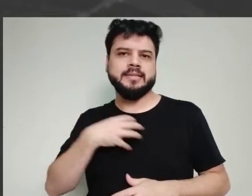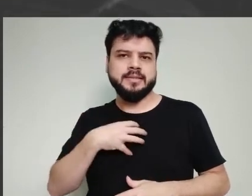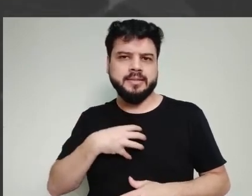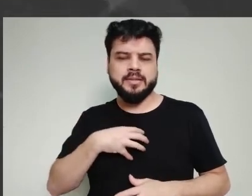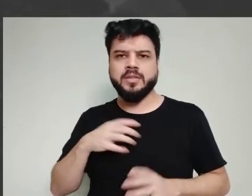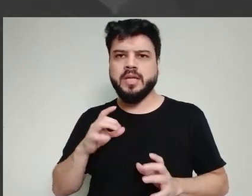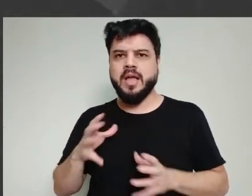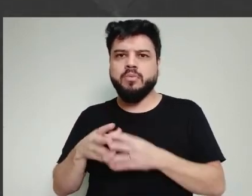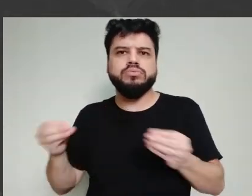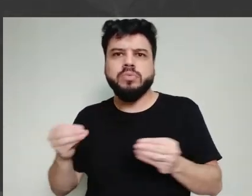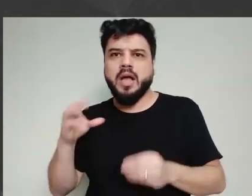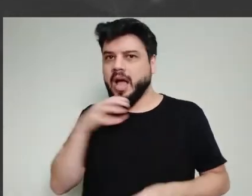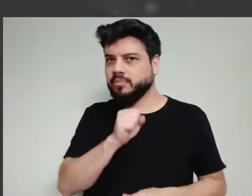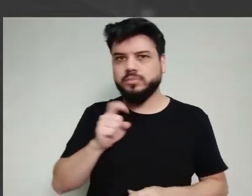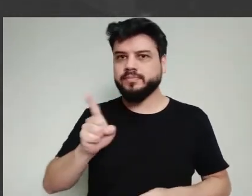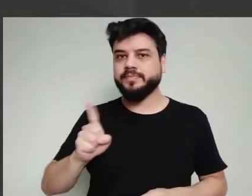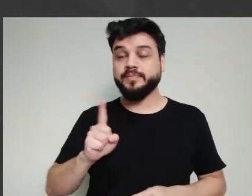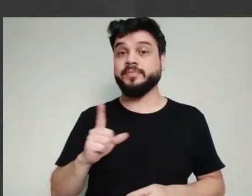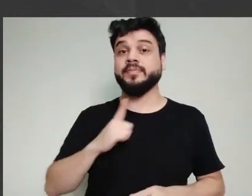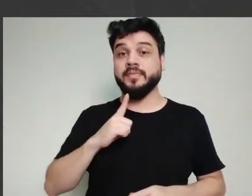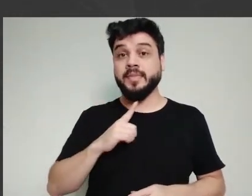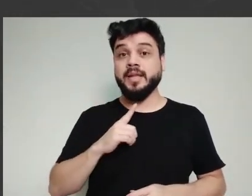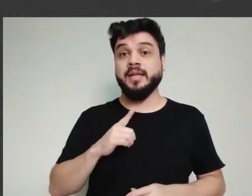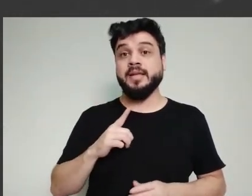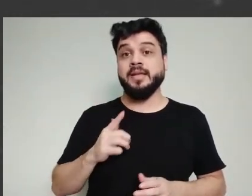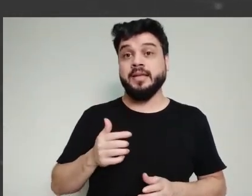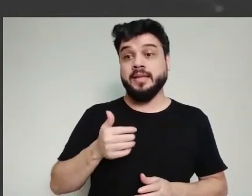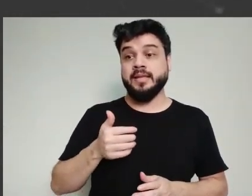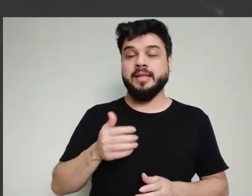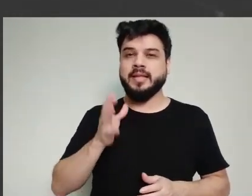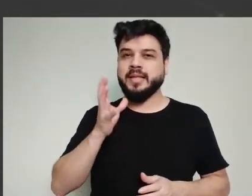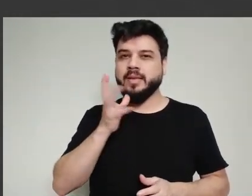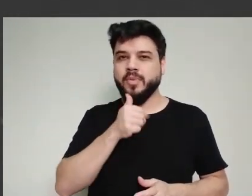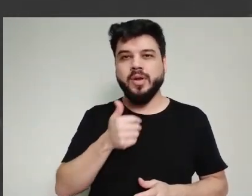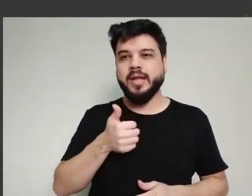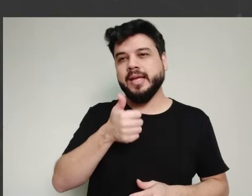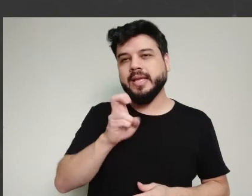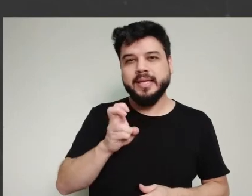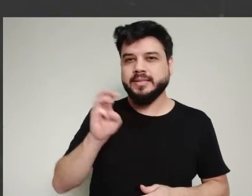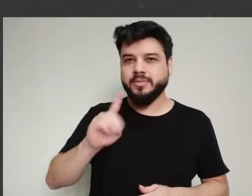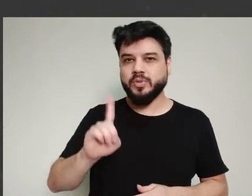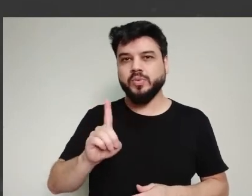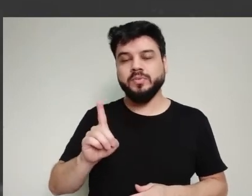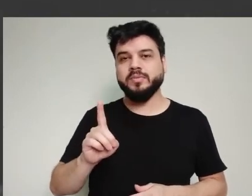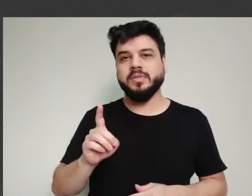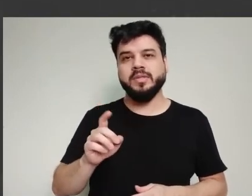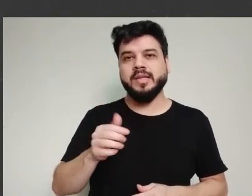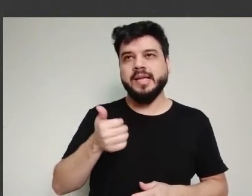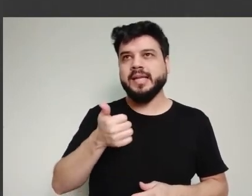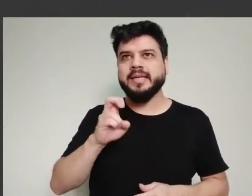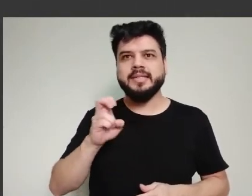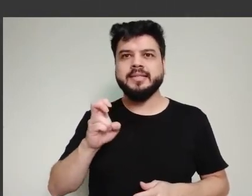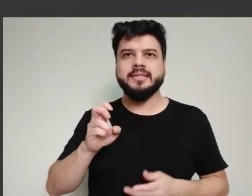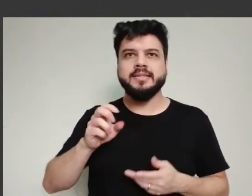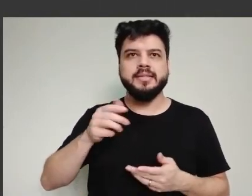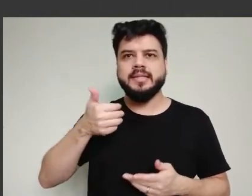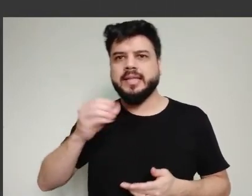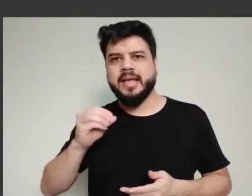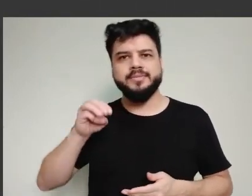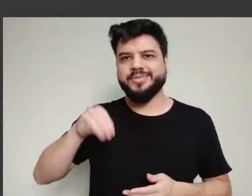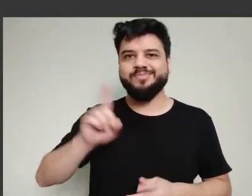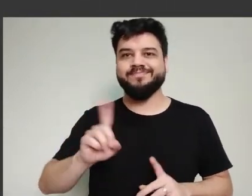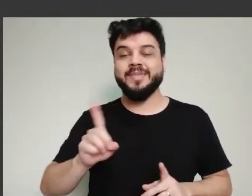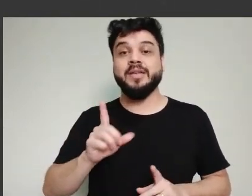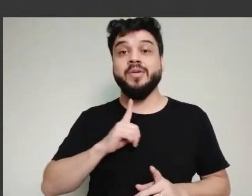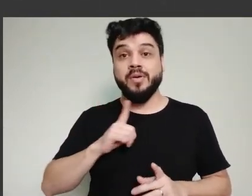das pessoas. Só que o ELISA, ele é muito mais sensível e muito mais específico que o teste rápido. Ele não sai em 10 minutos,